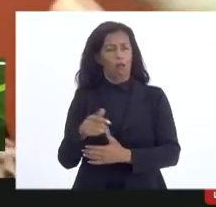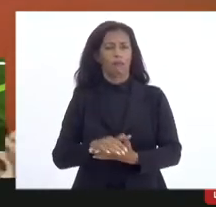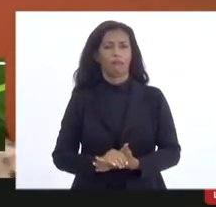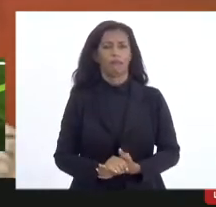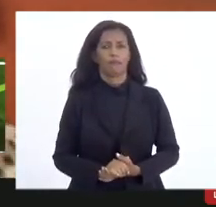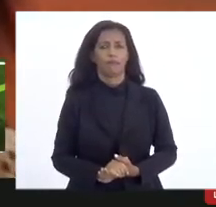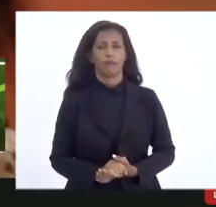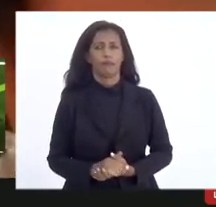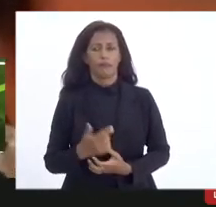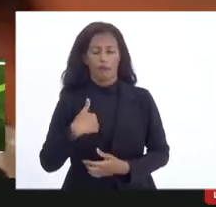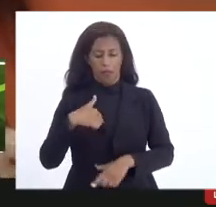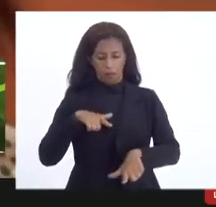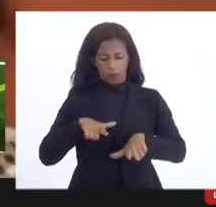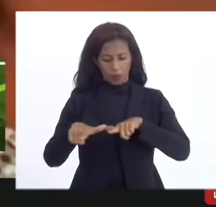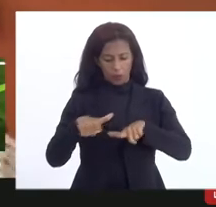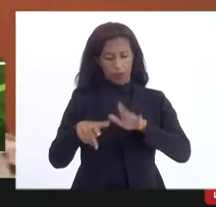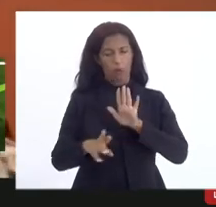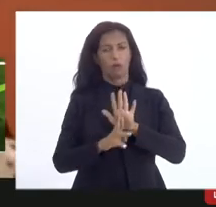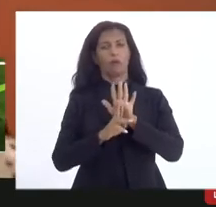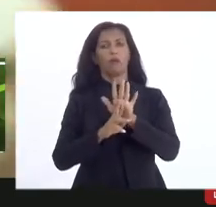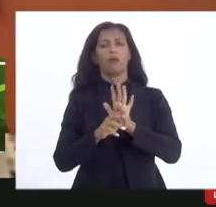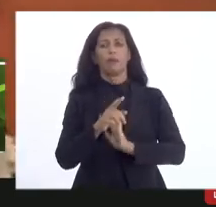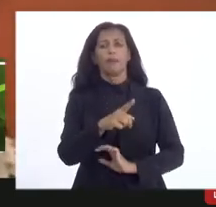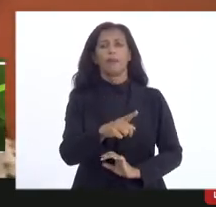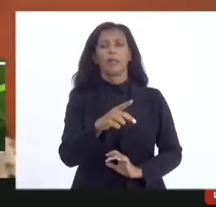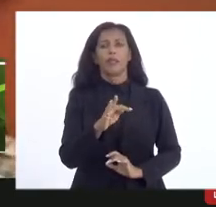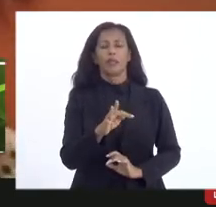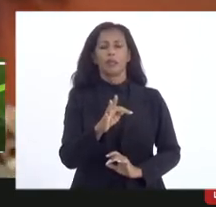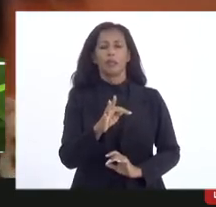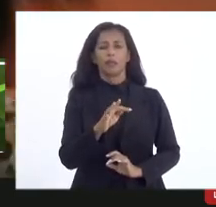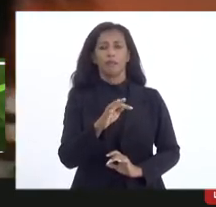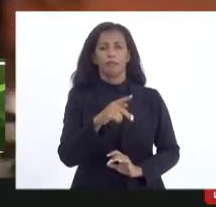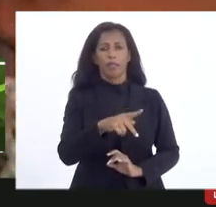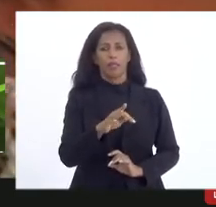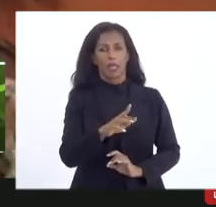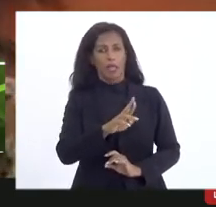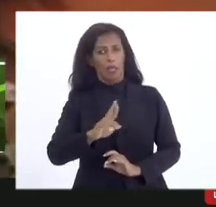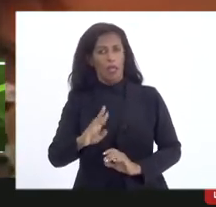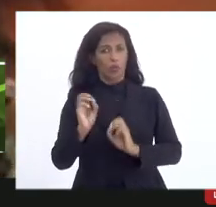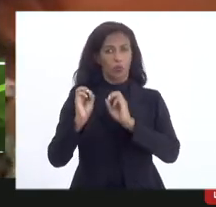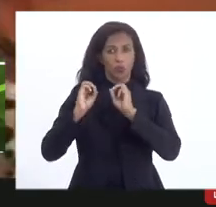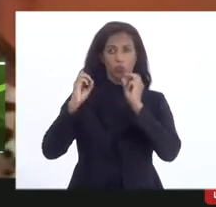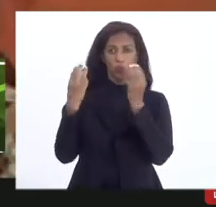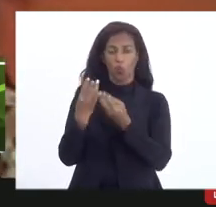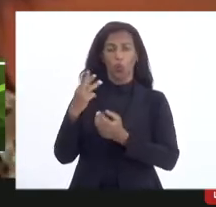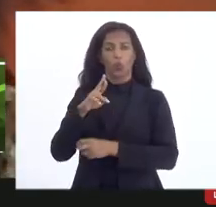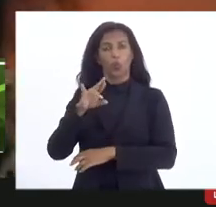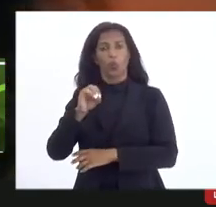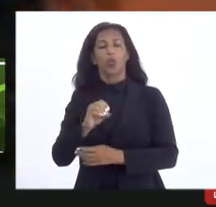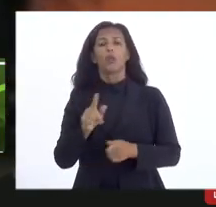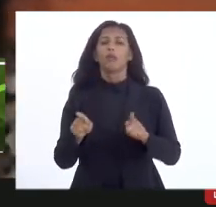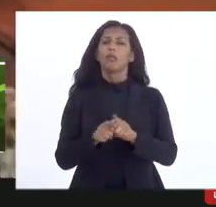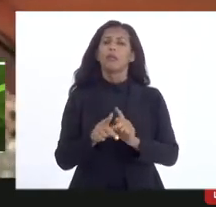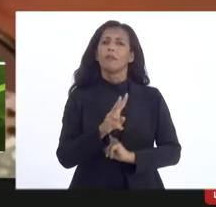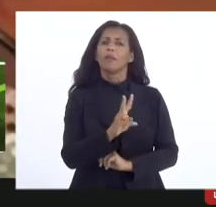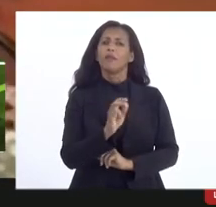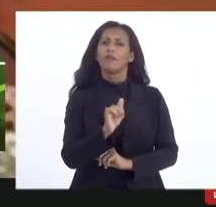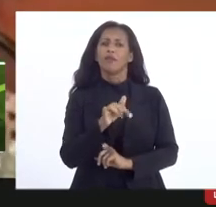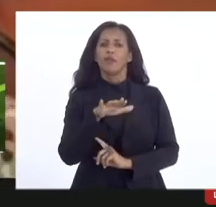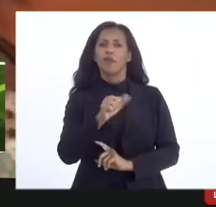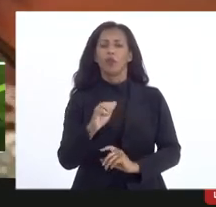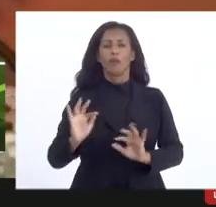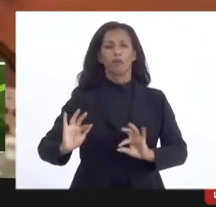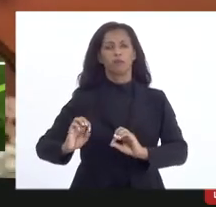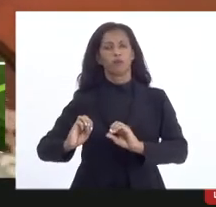o meu trabalho representando a PTR e os festivais do Rio e o trabalho da Vilma Lustosa Festival de